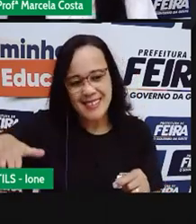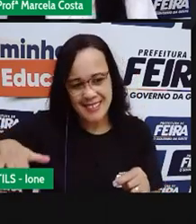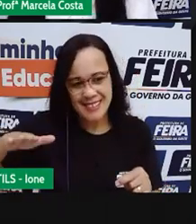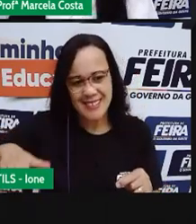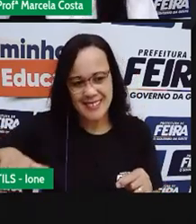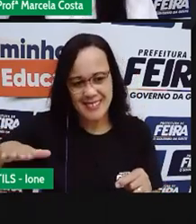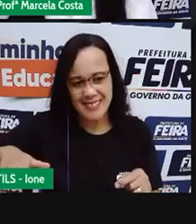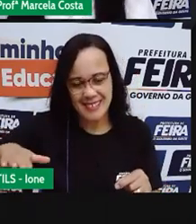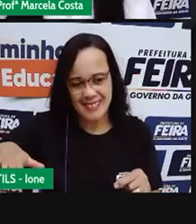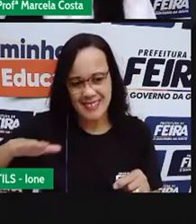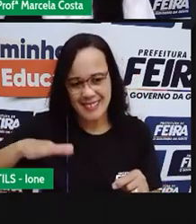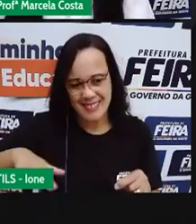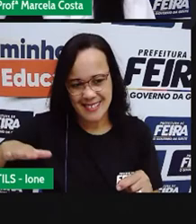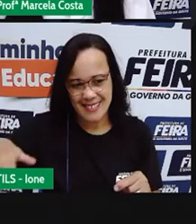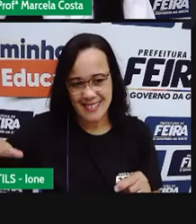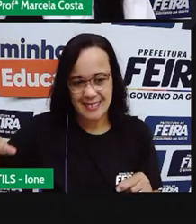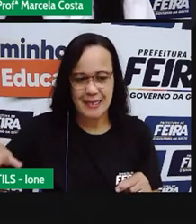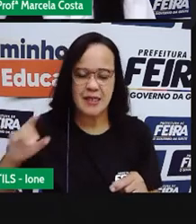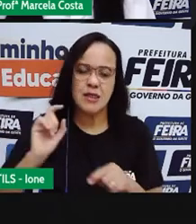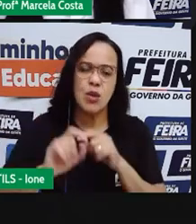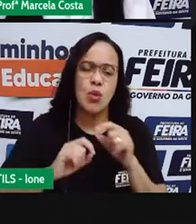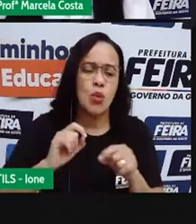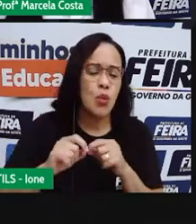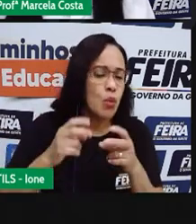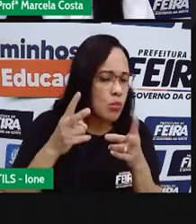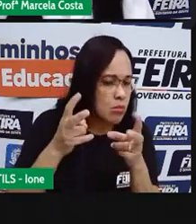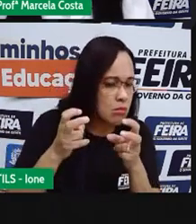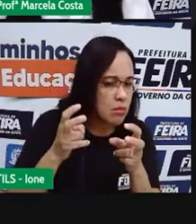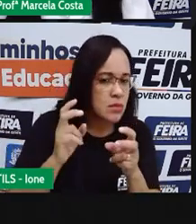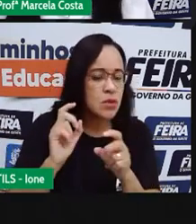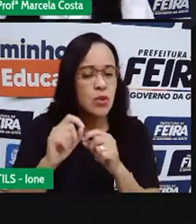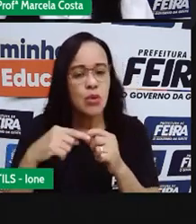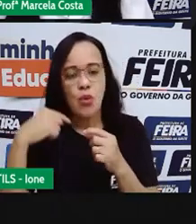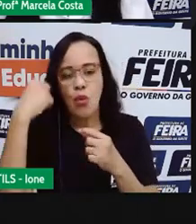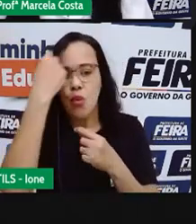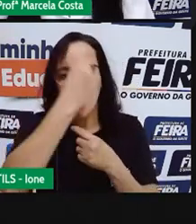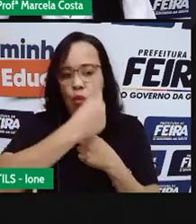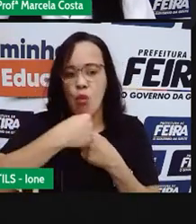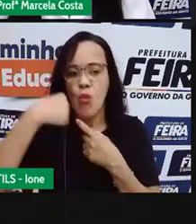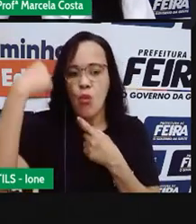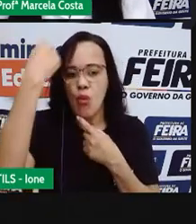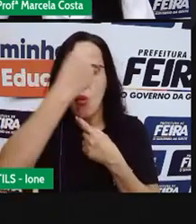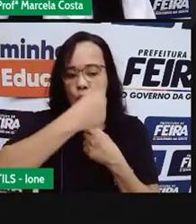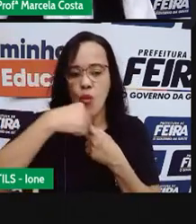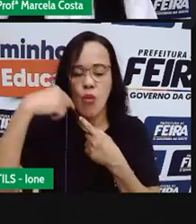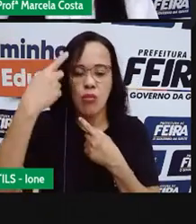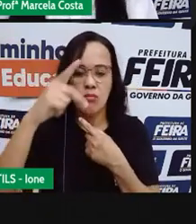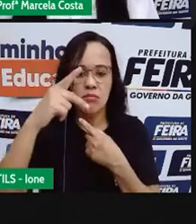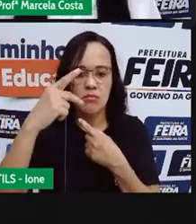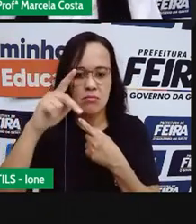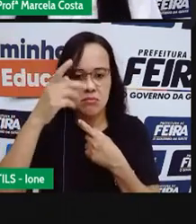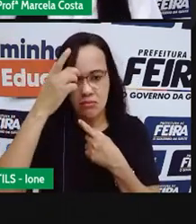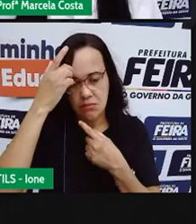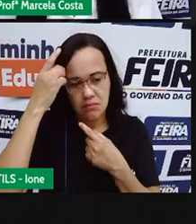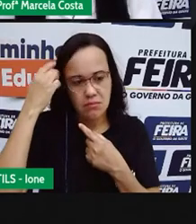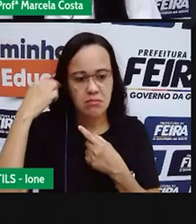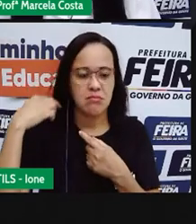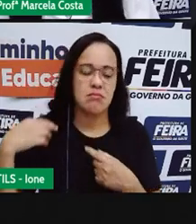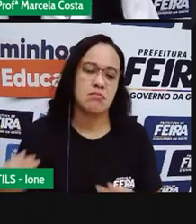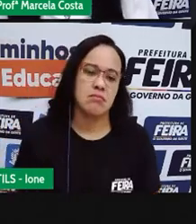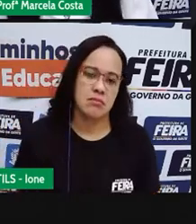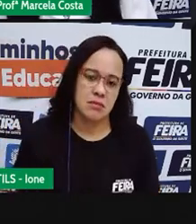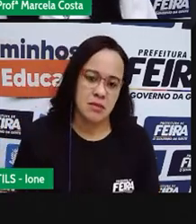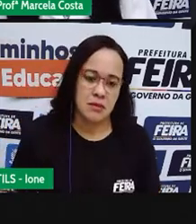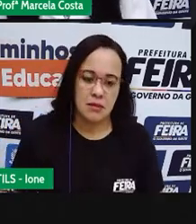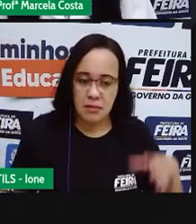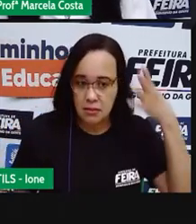Vamos observar aí A fisionomia DEL Ela tem